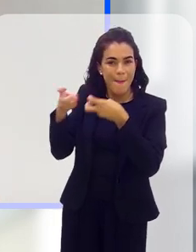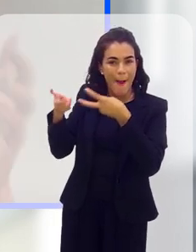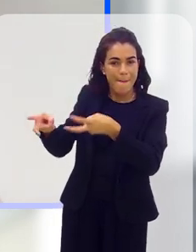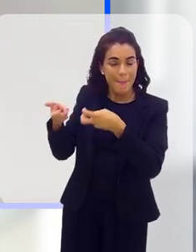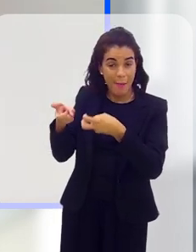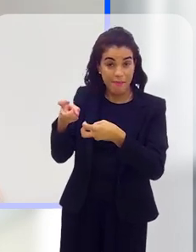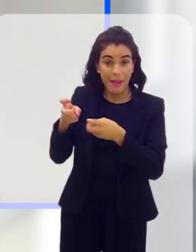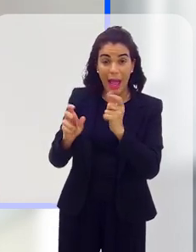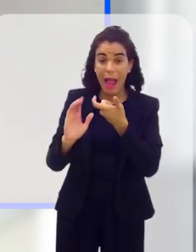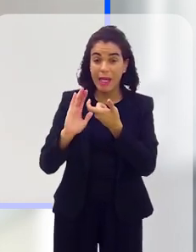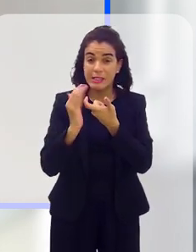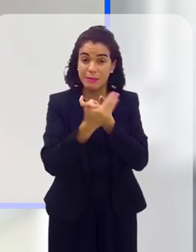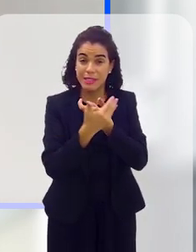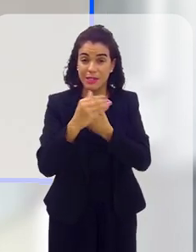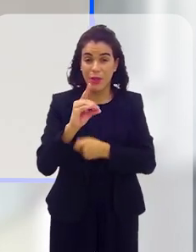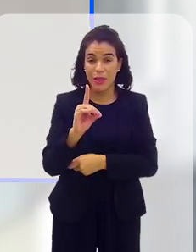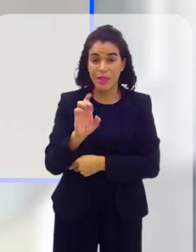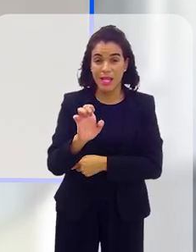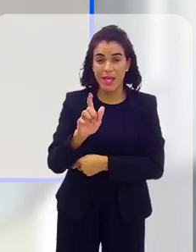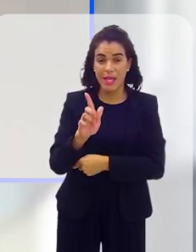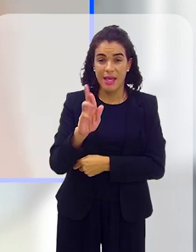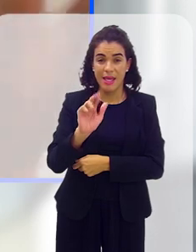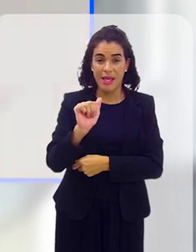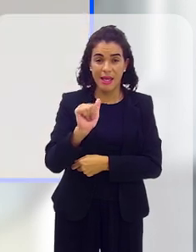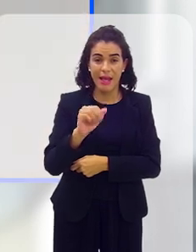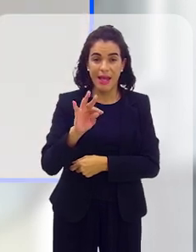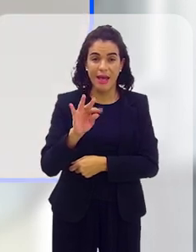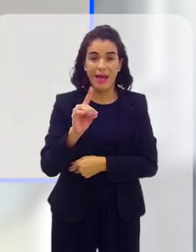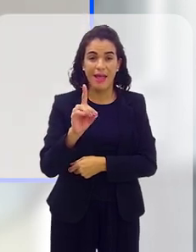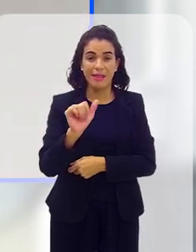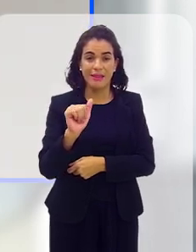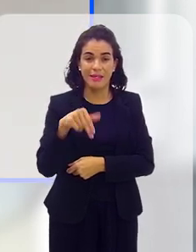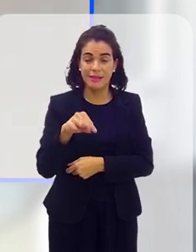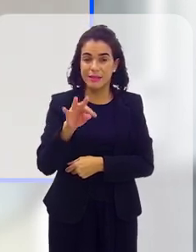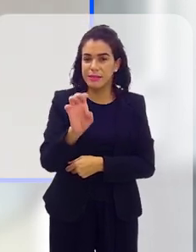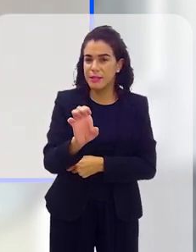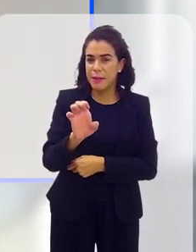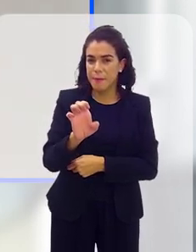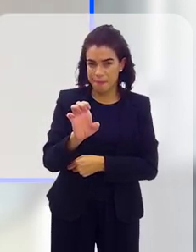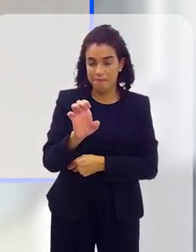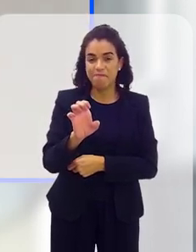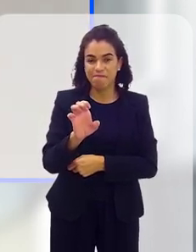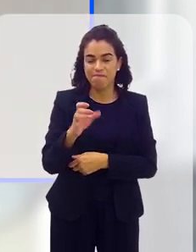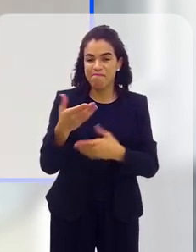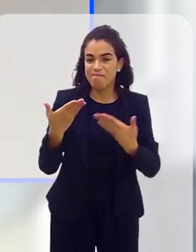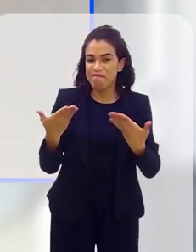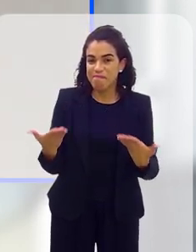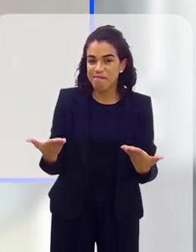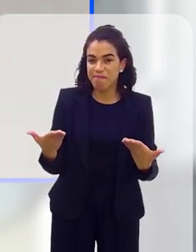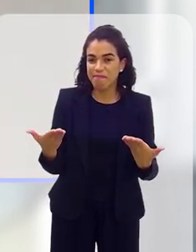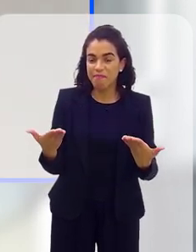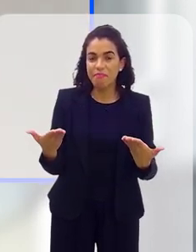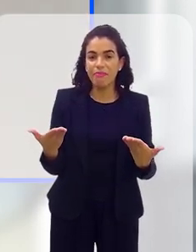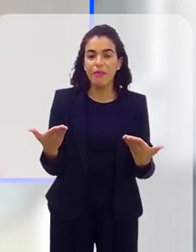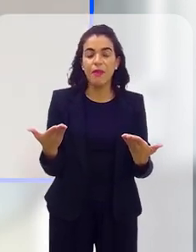degradante, usando a expressão degradante como gênero e não como espécie do elemento do tipo.